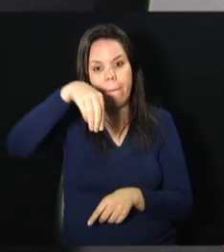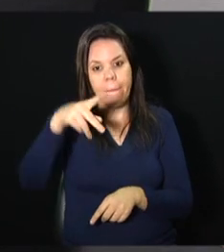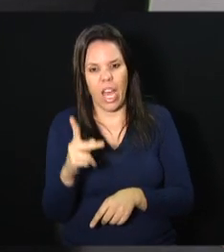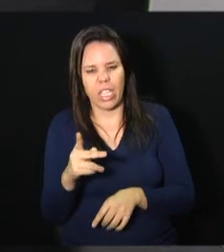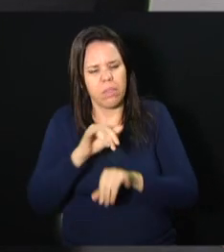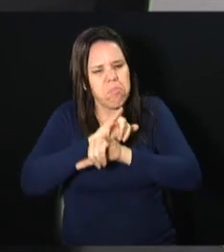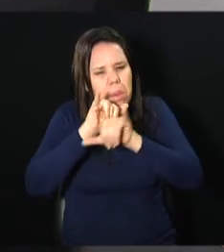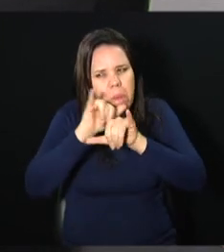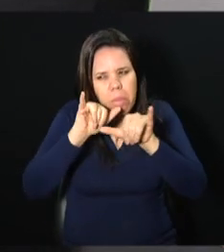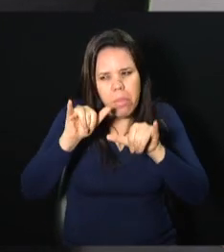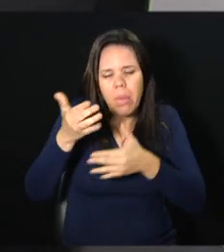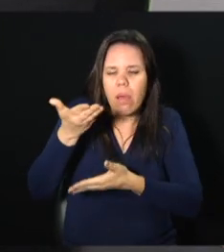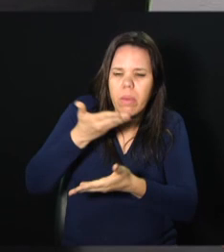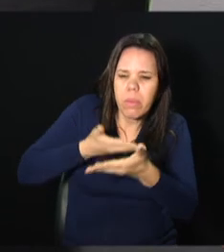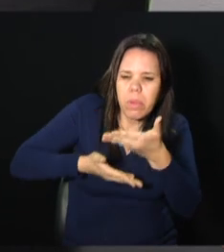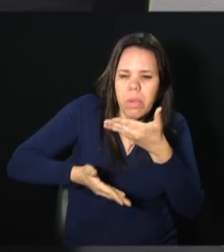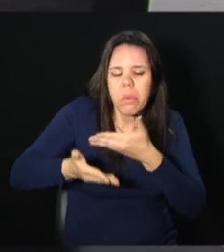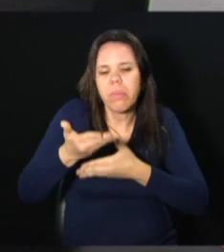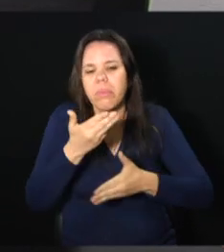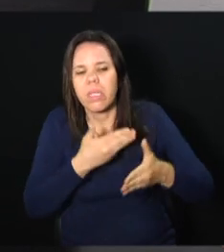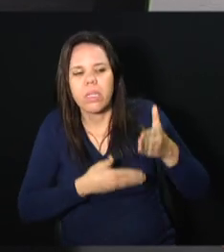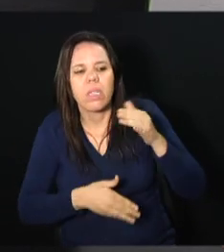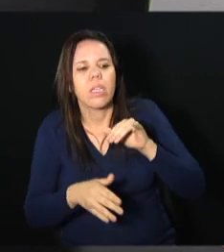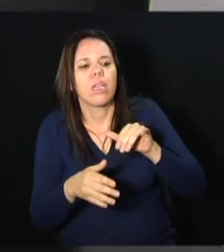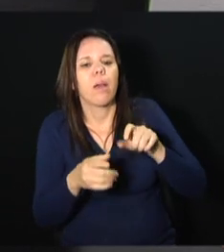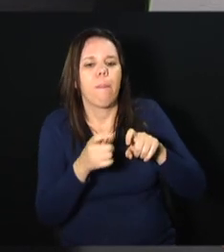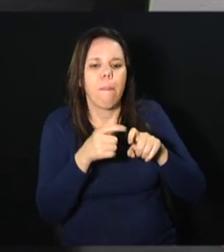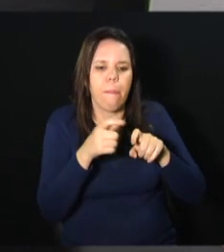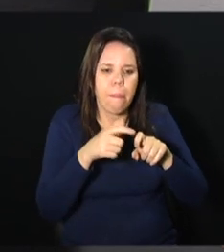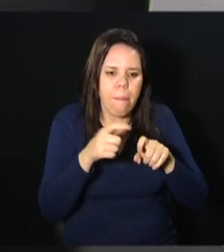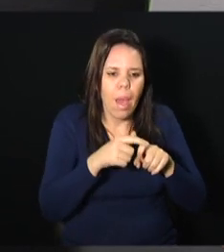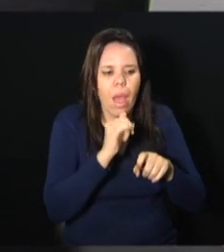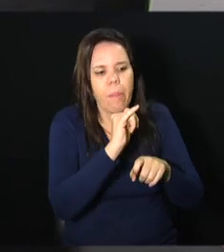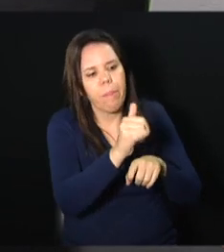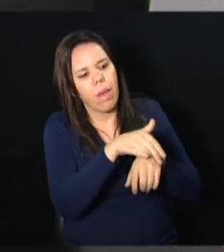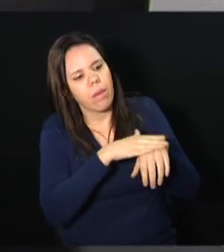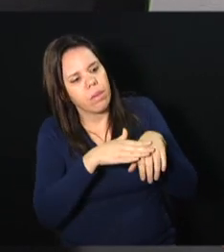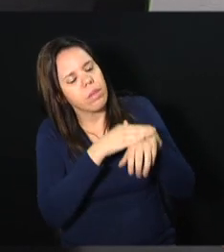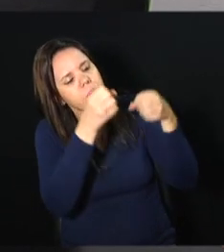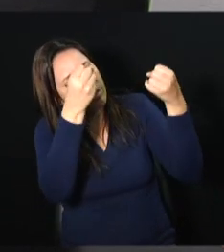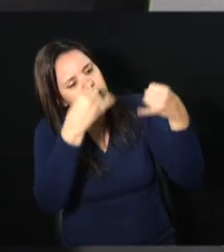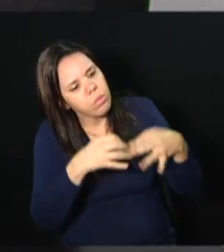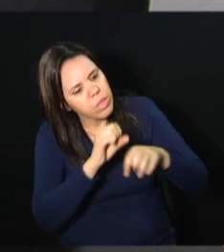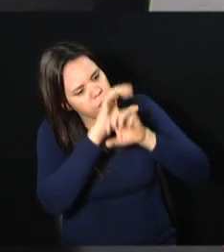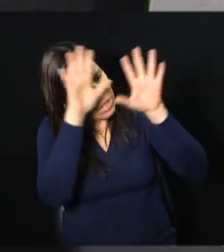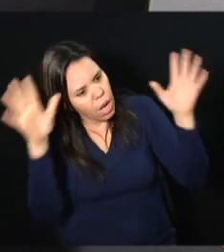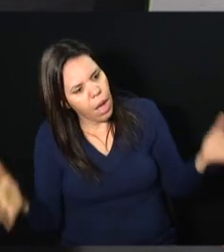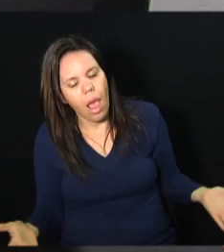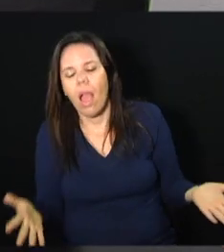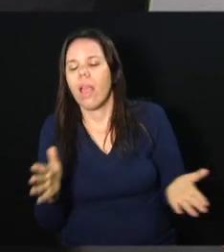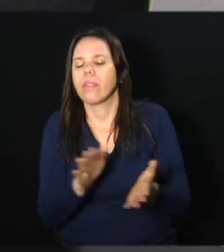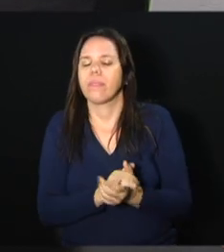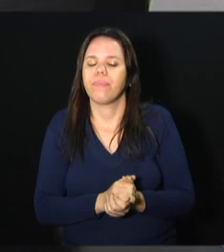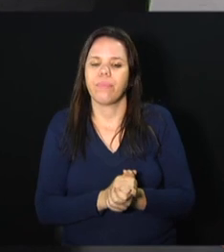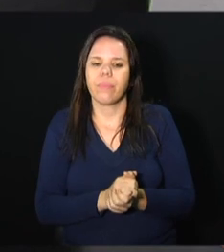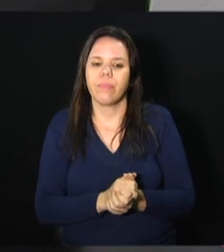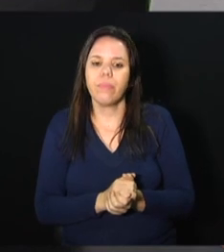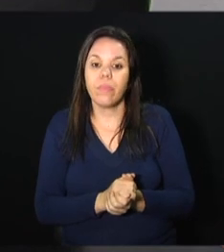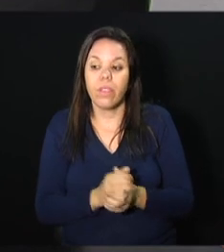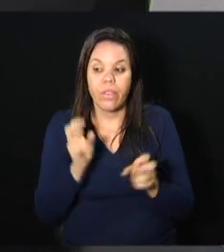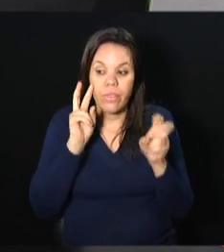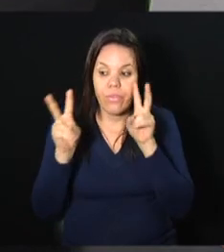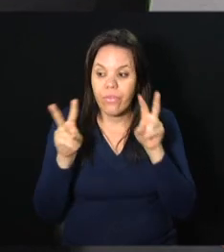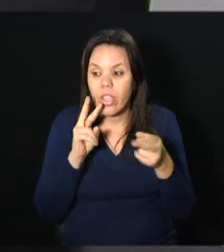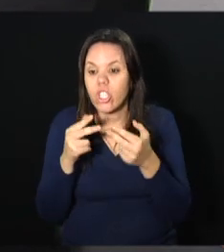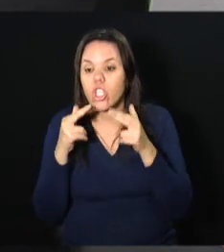nosso relacionamento com os médicos. A gente divulga, leva conhecimento para que eles também vejam